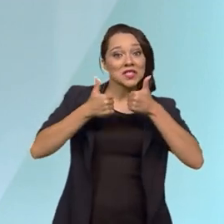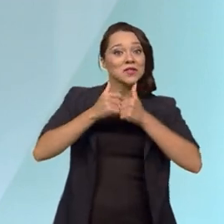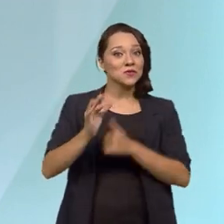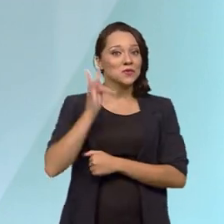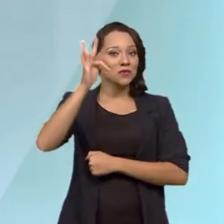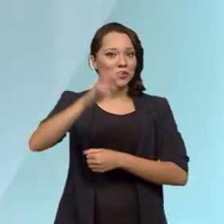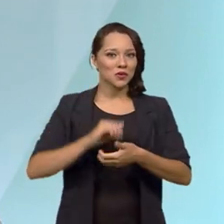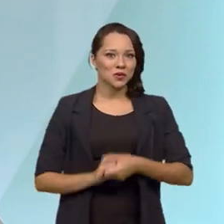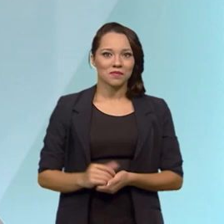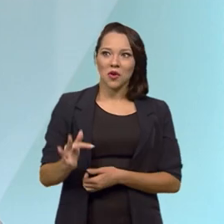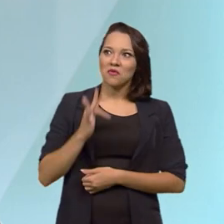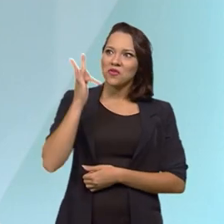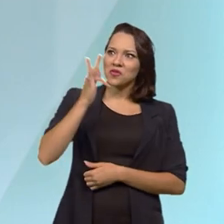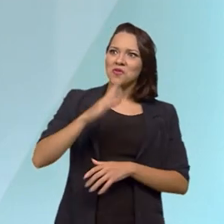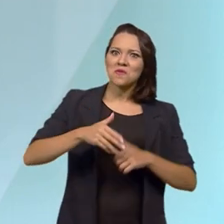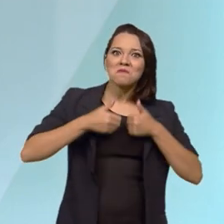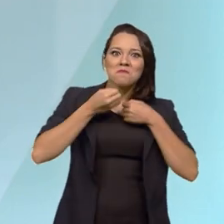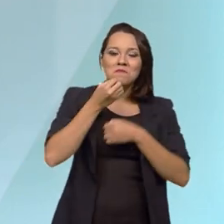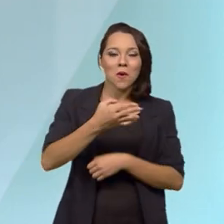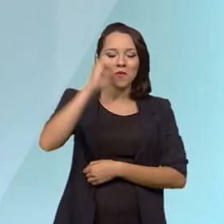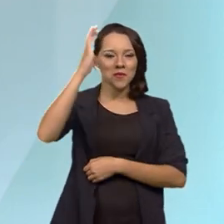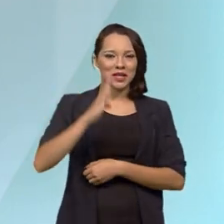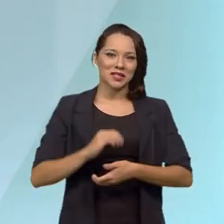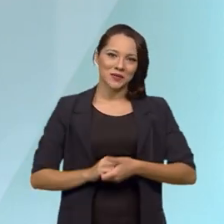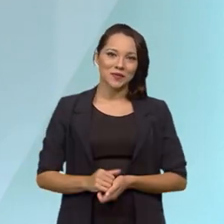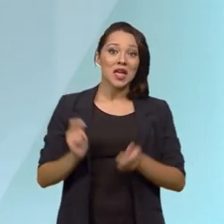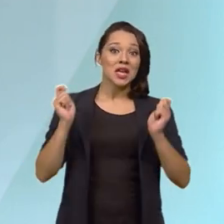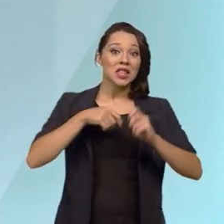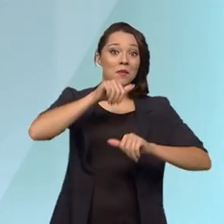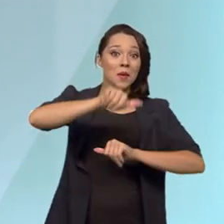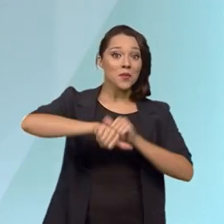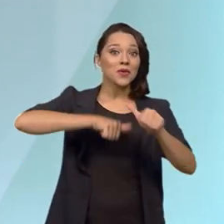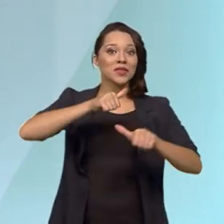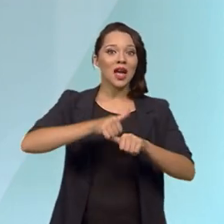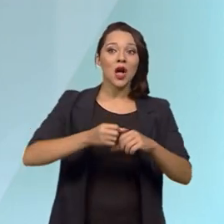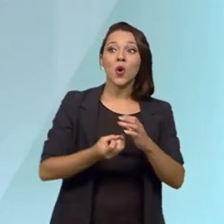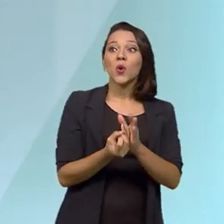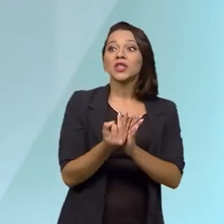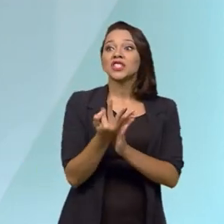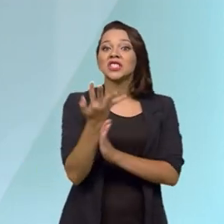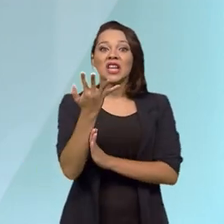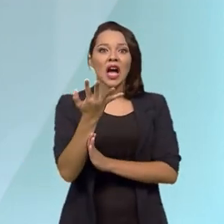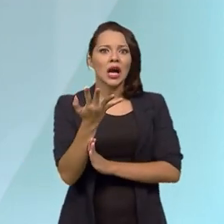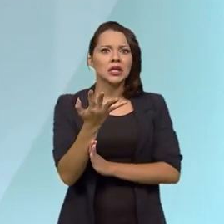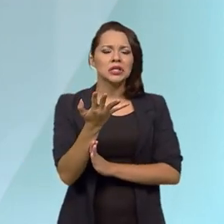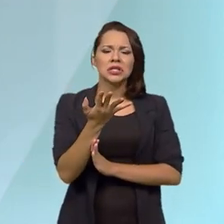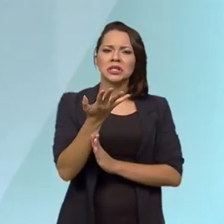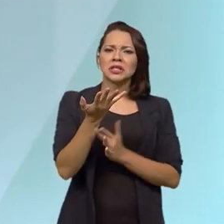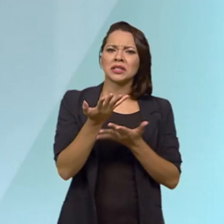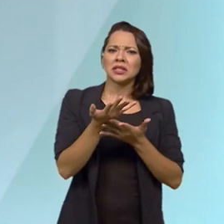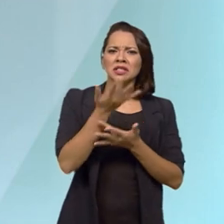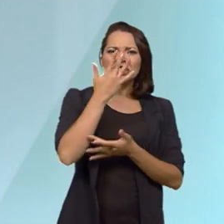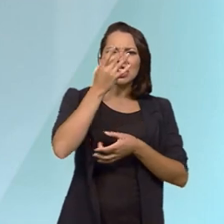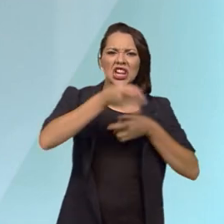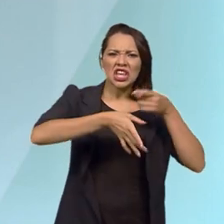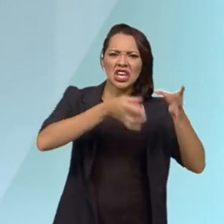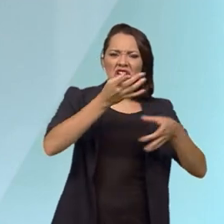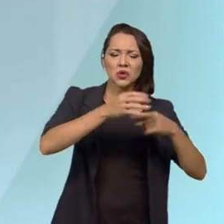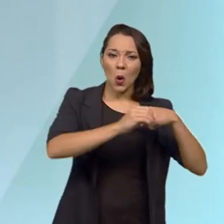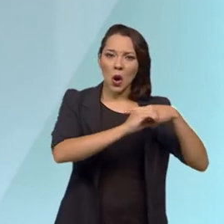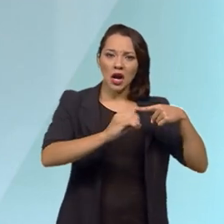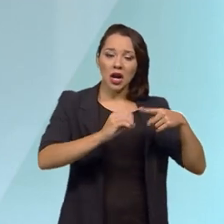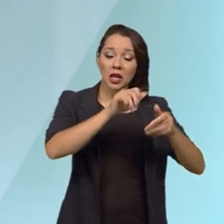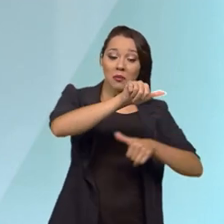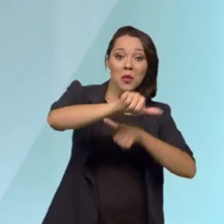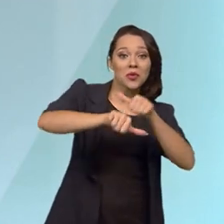Um futuro promissor para o Brasil, que pode transformar aí um volume relevante de resíduos orgânicos